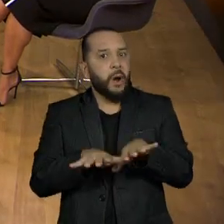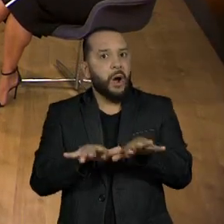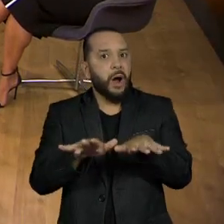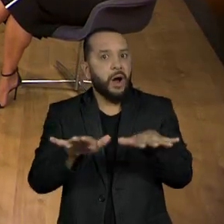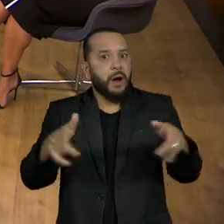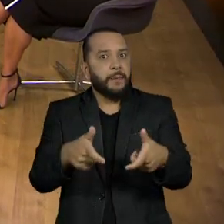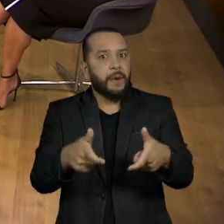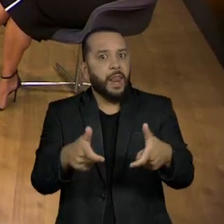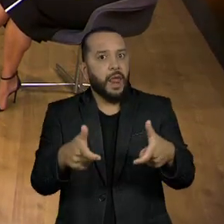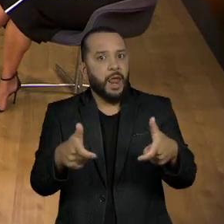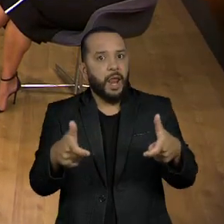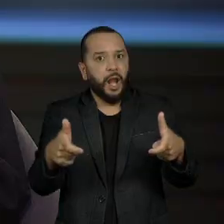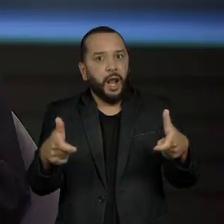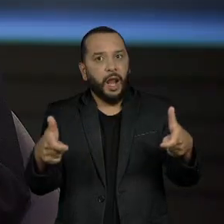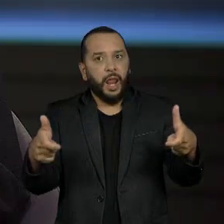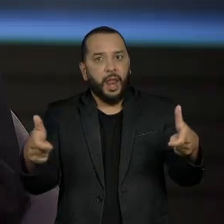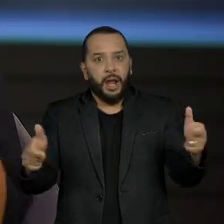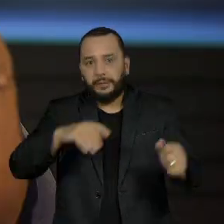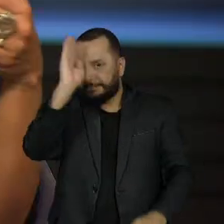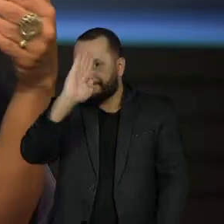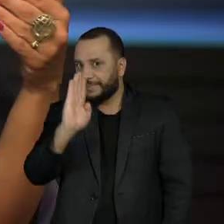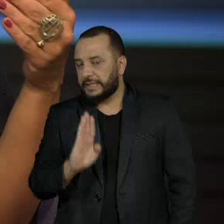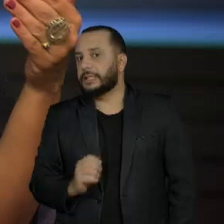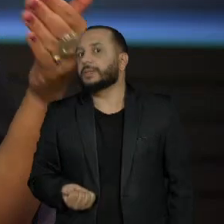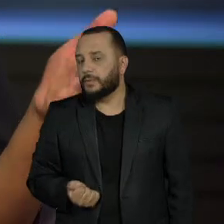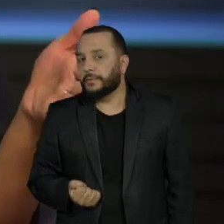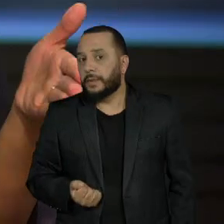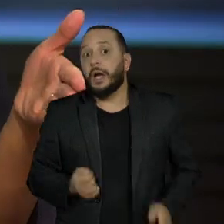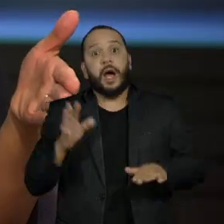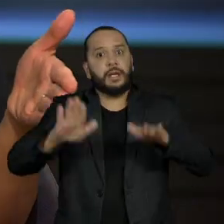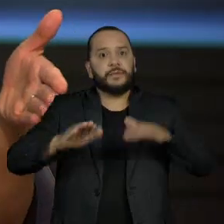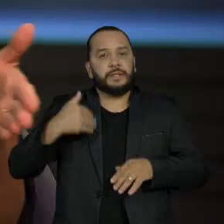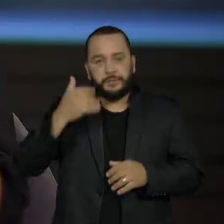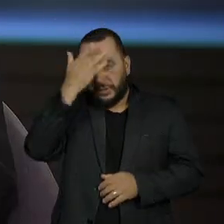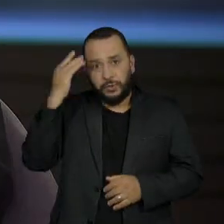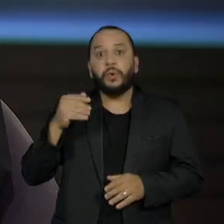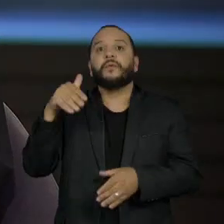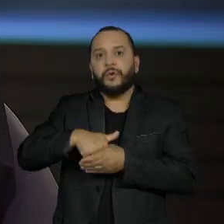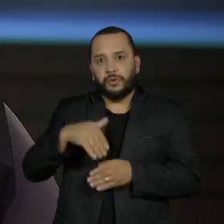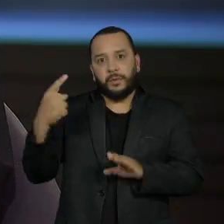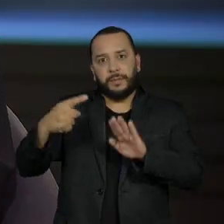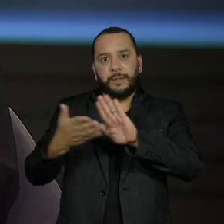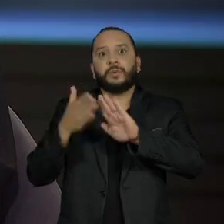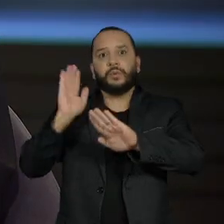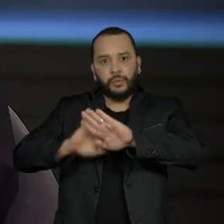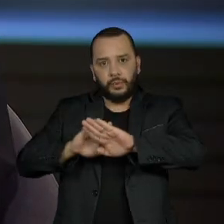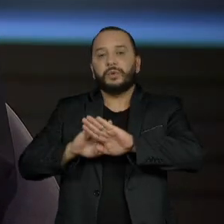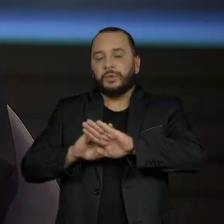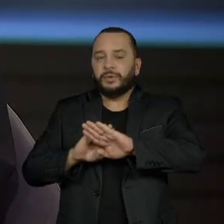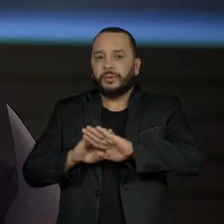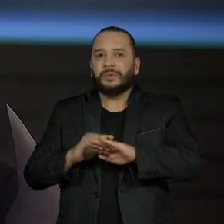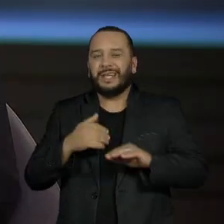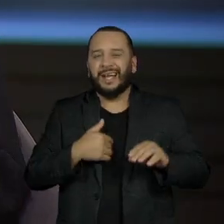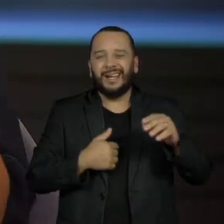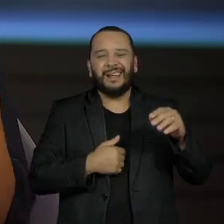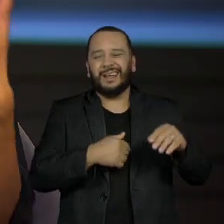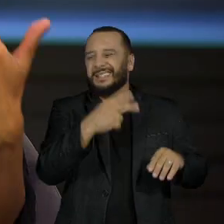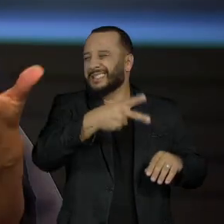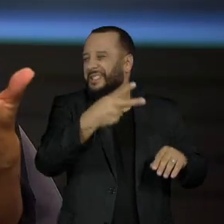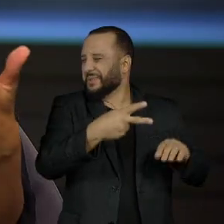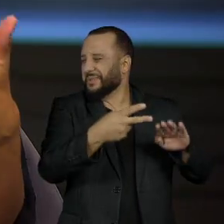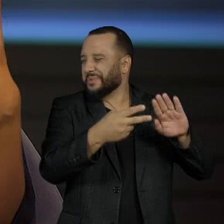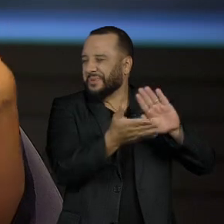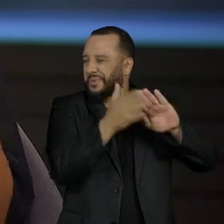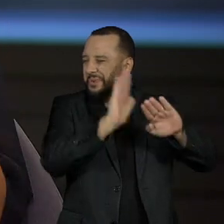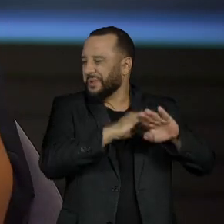-19 em todo o Brasil. Então, muitas vezes, quem foi votar no primeiro turno pode deixar de votar no segundo pelo